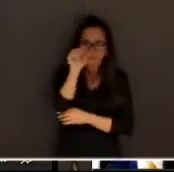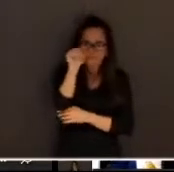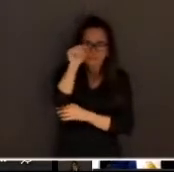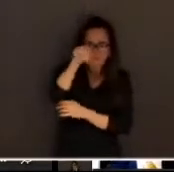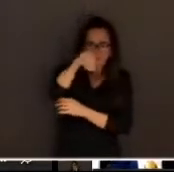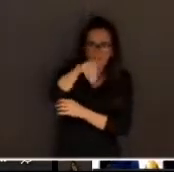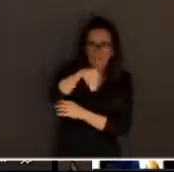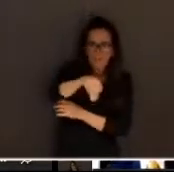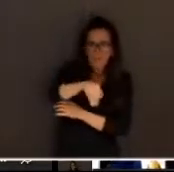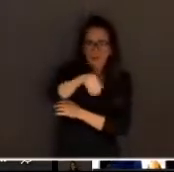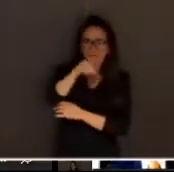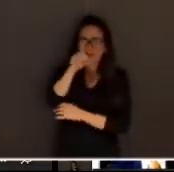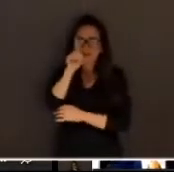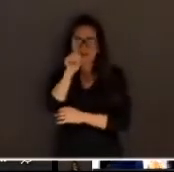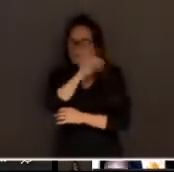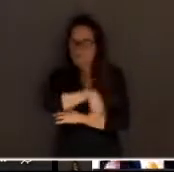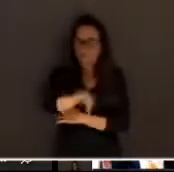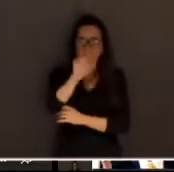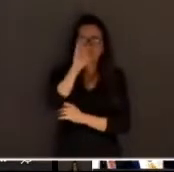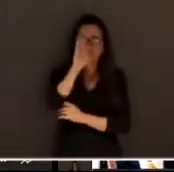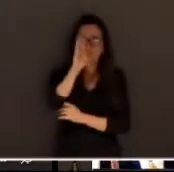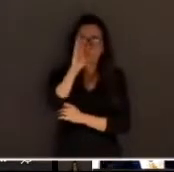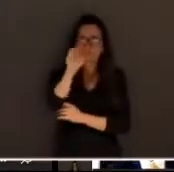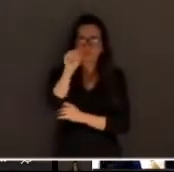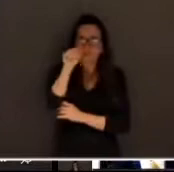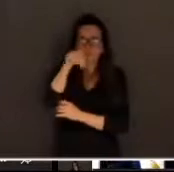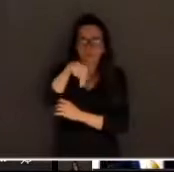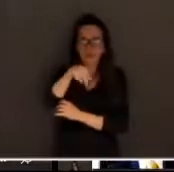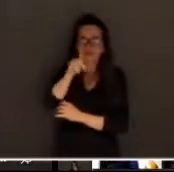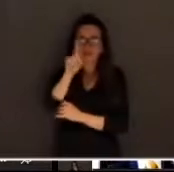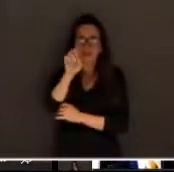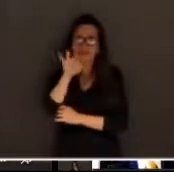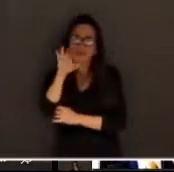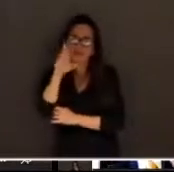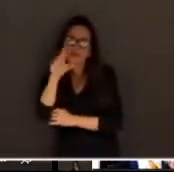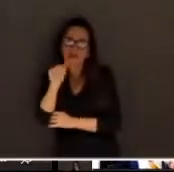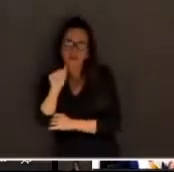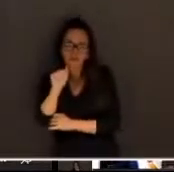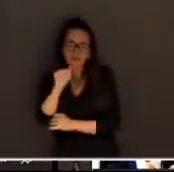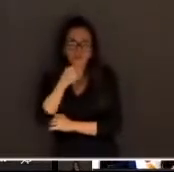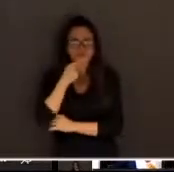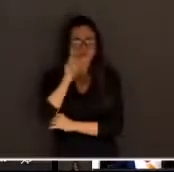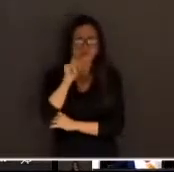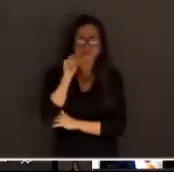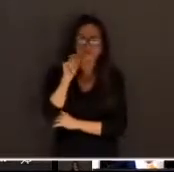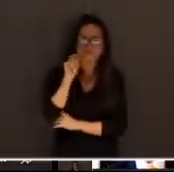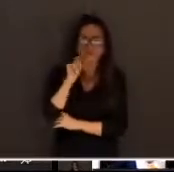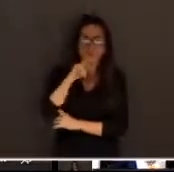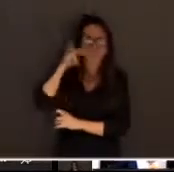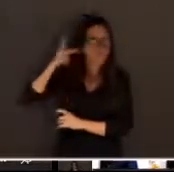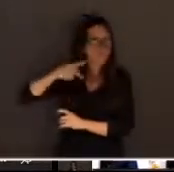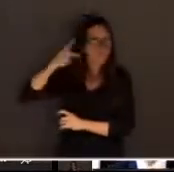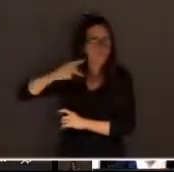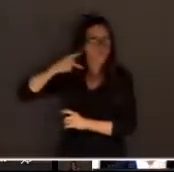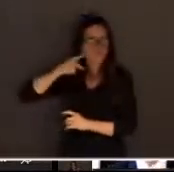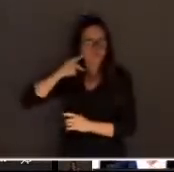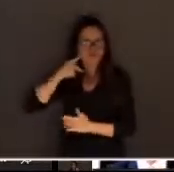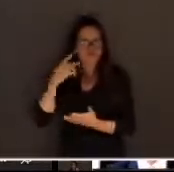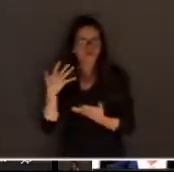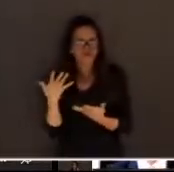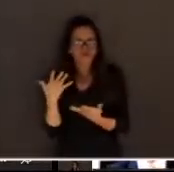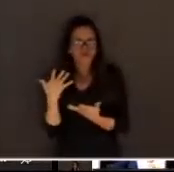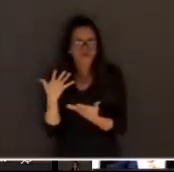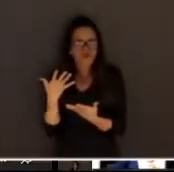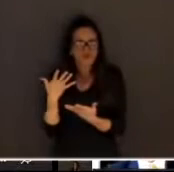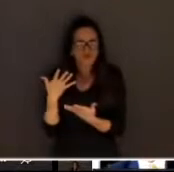dizia que o jurado bem informado não erra. O jurado, uma vez informado, ele acerta no